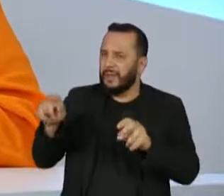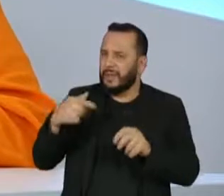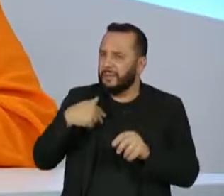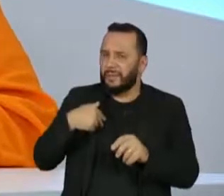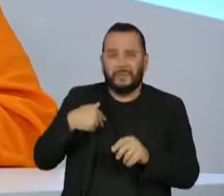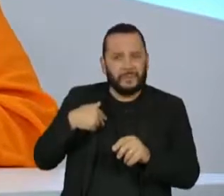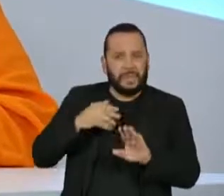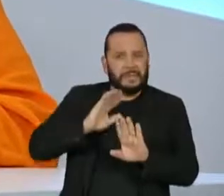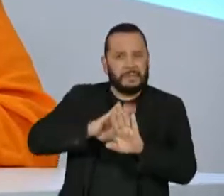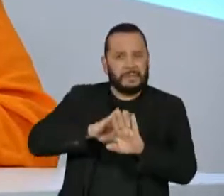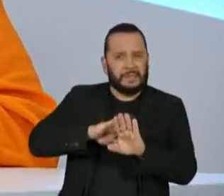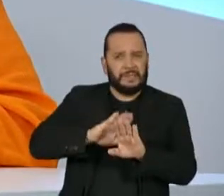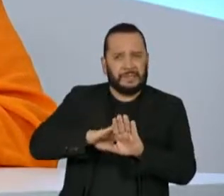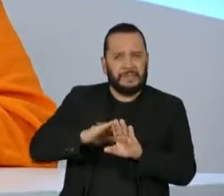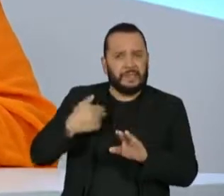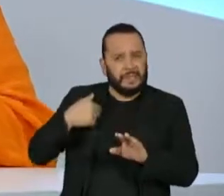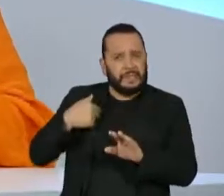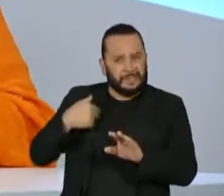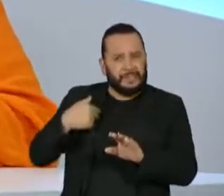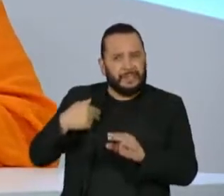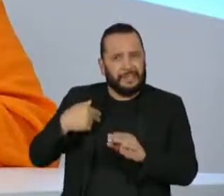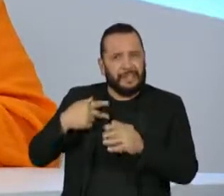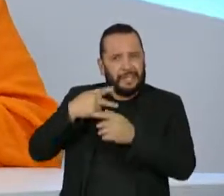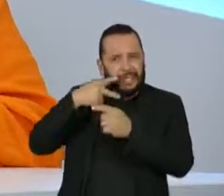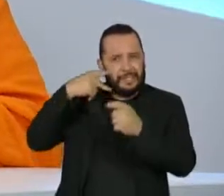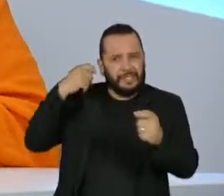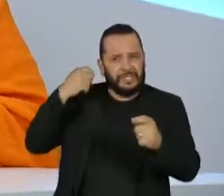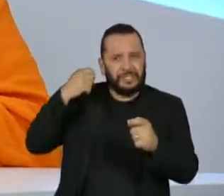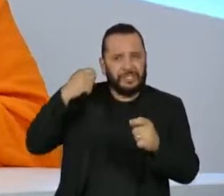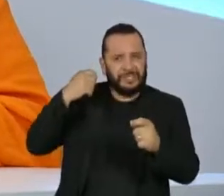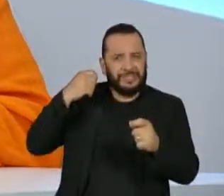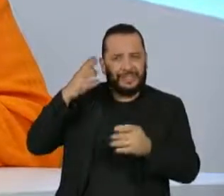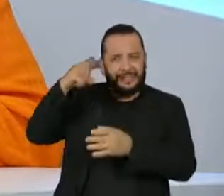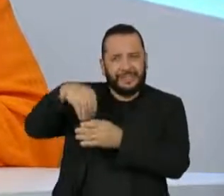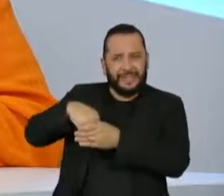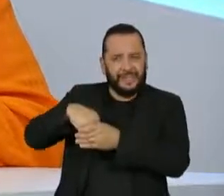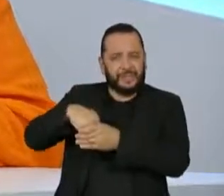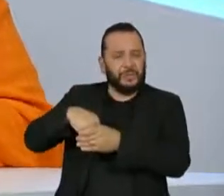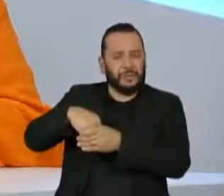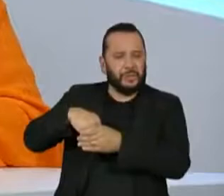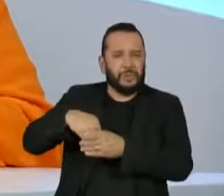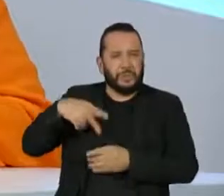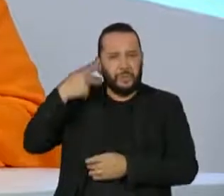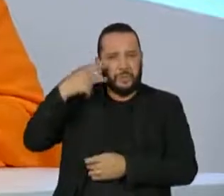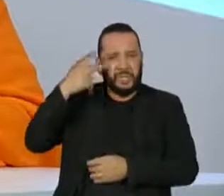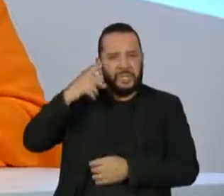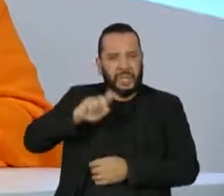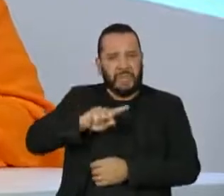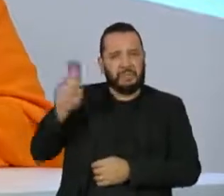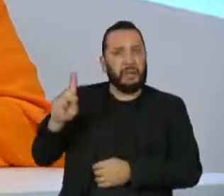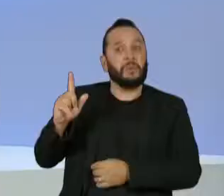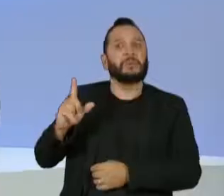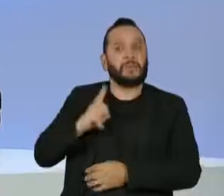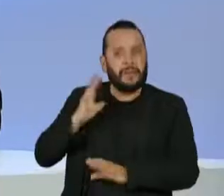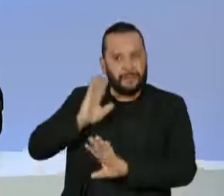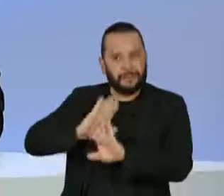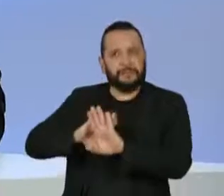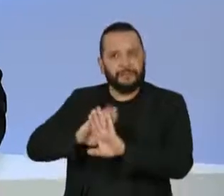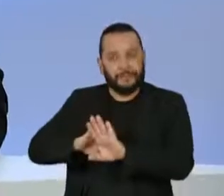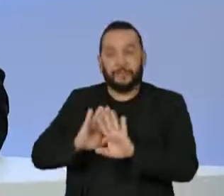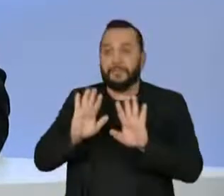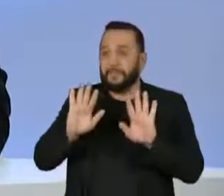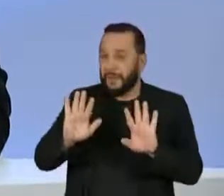-indigenista na política. O Matheus falou agora um pouco sobre que nessas eleições nós temos vários